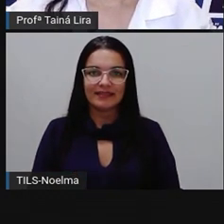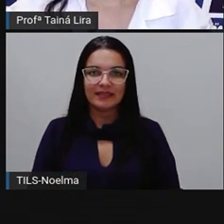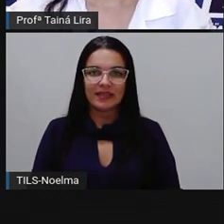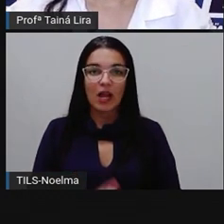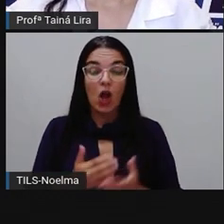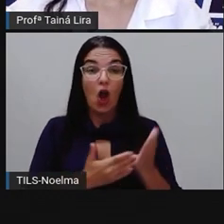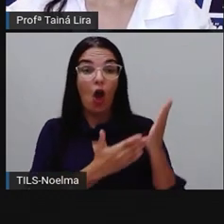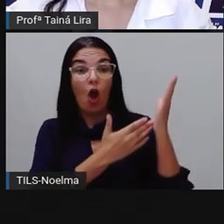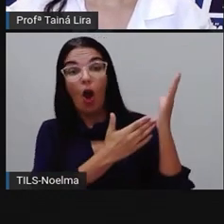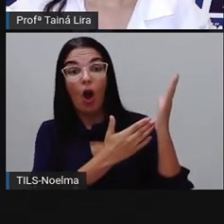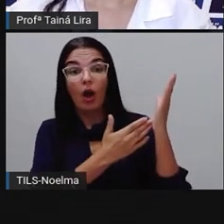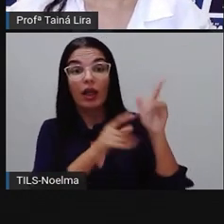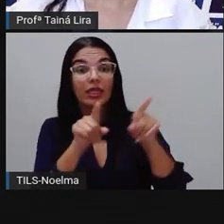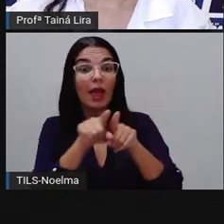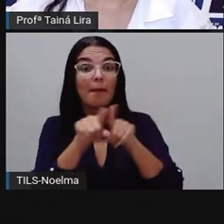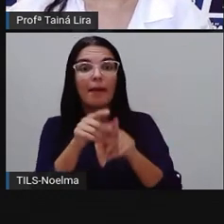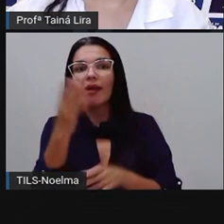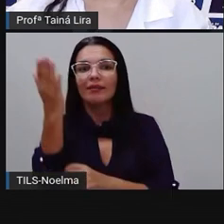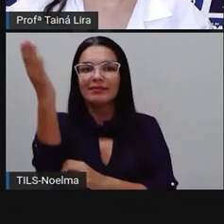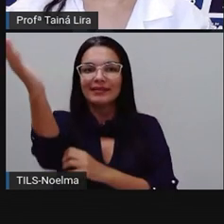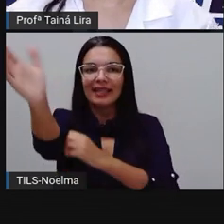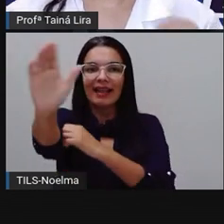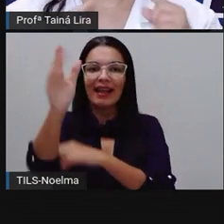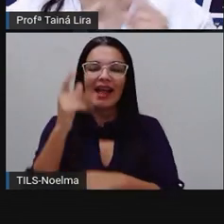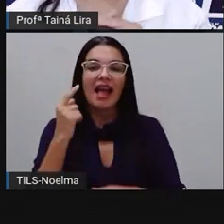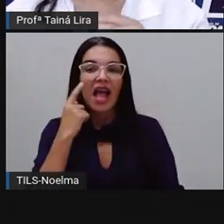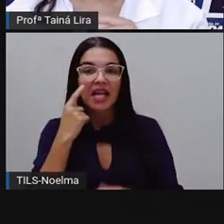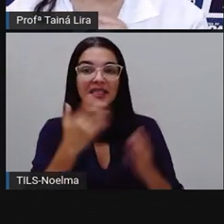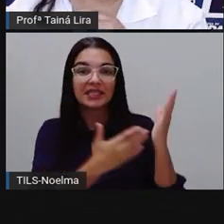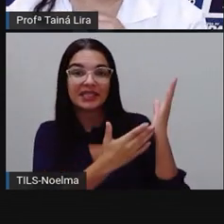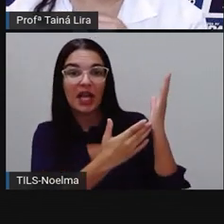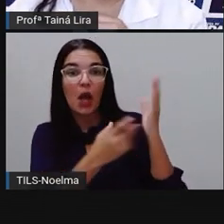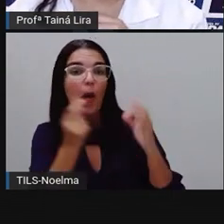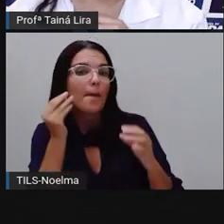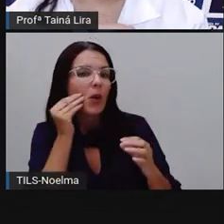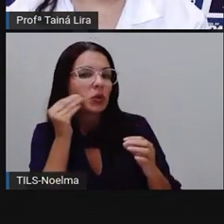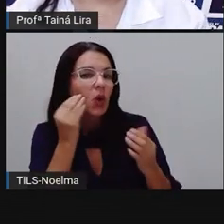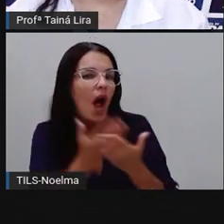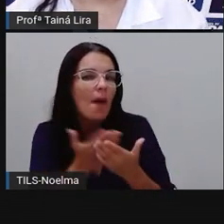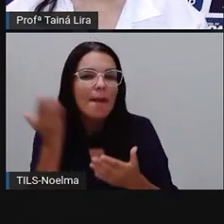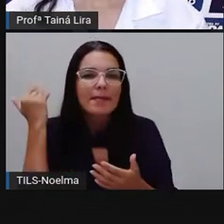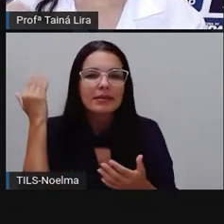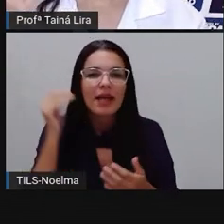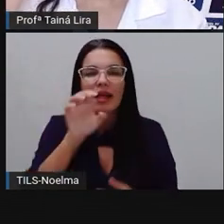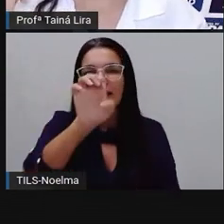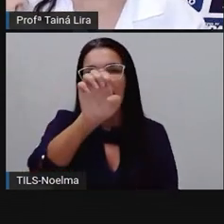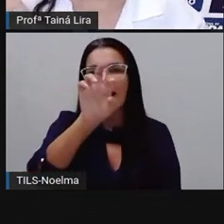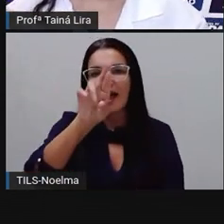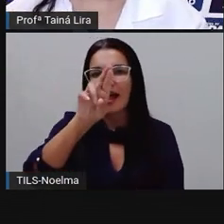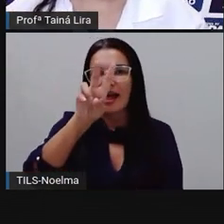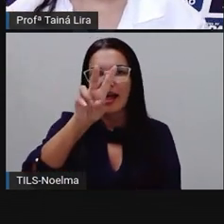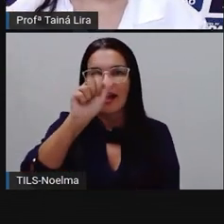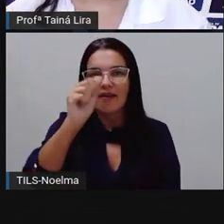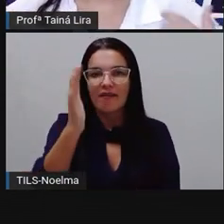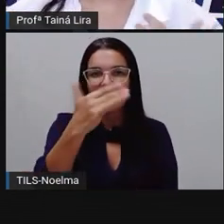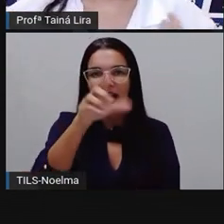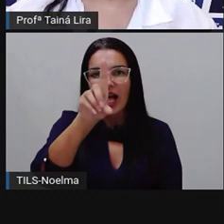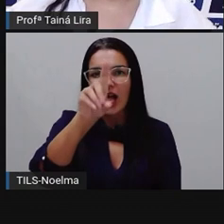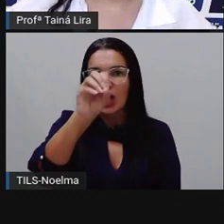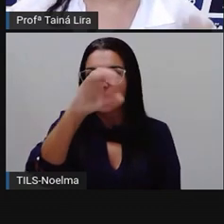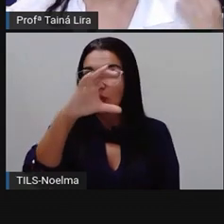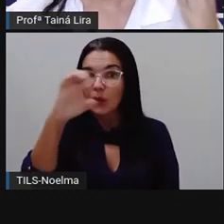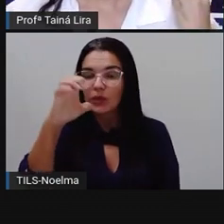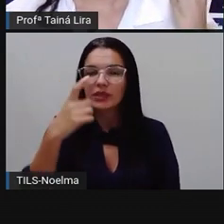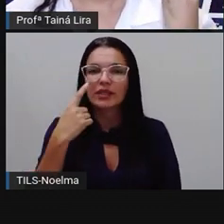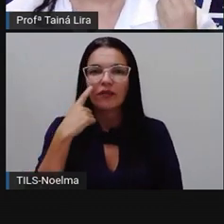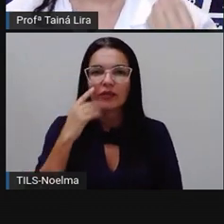Olha lá a erva doce, que a Pro mostrou pra vocês a erva doce. Na aula passada, lembram